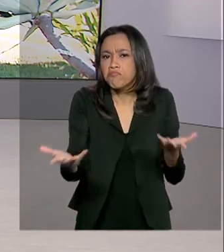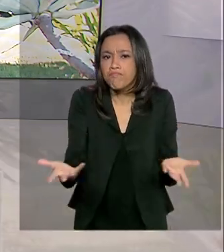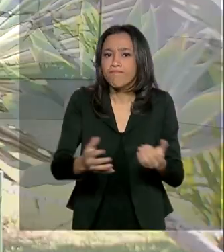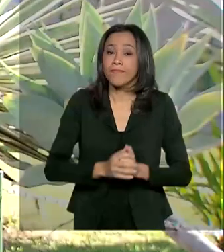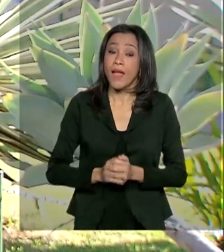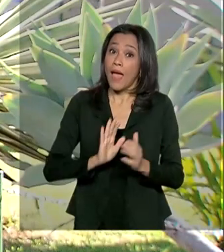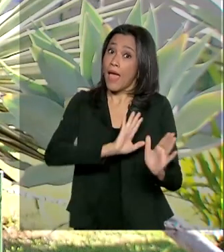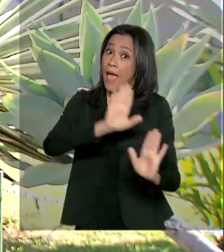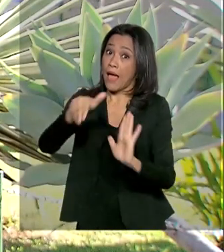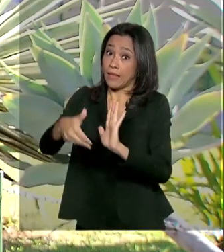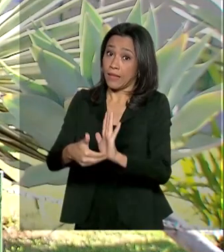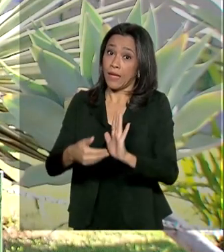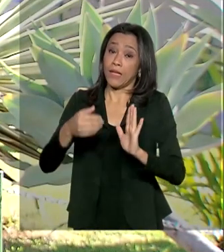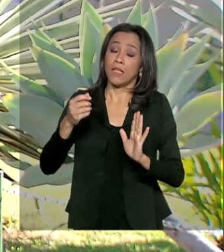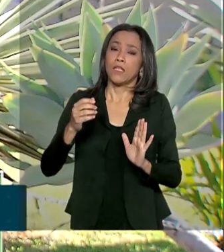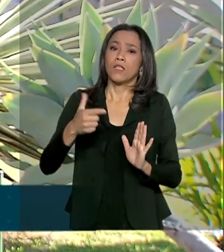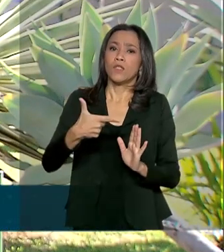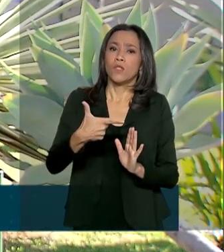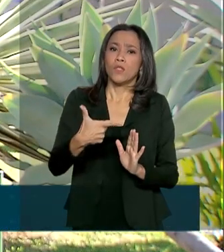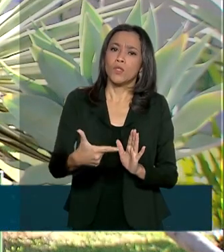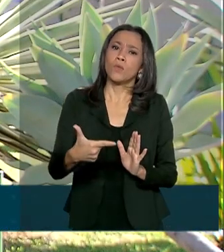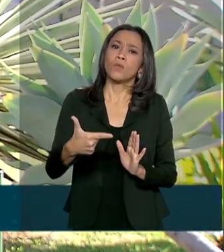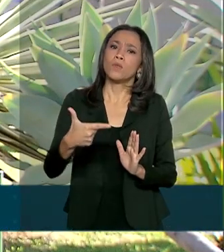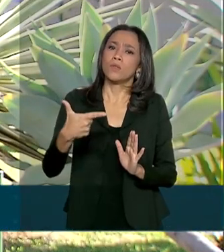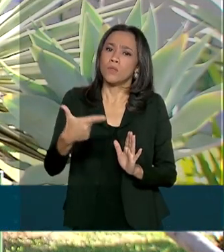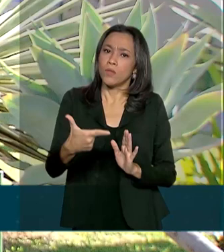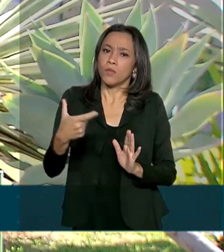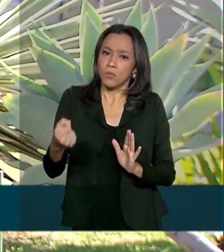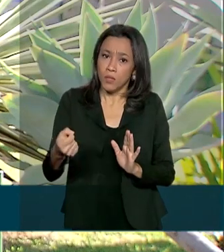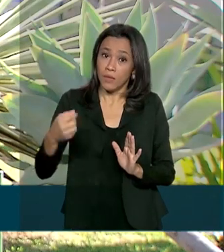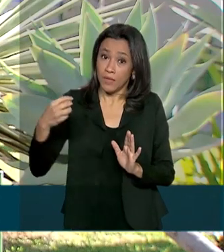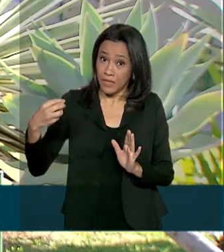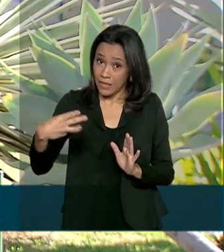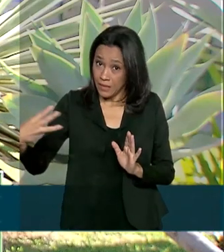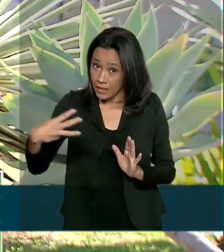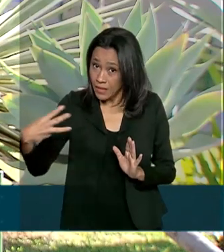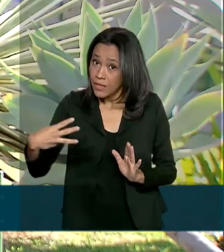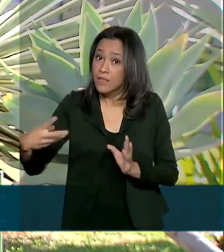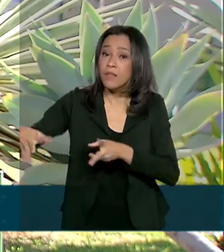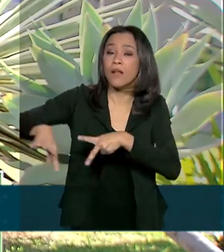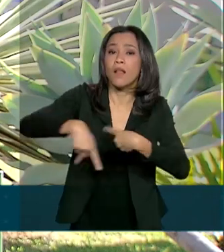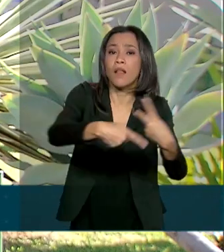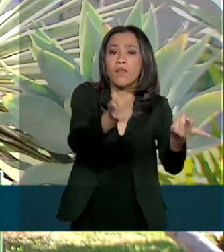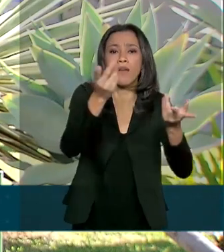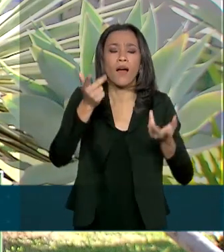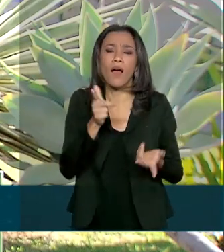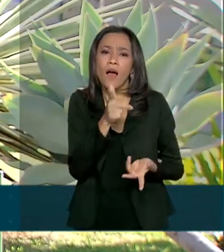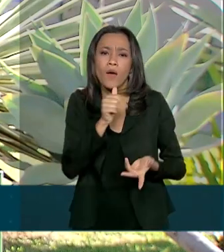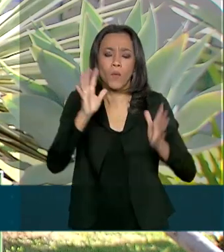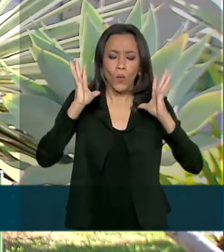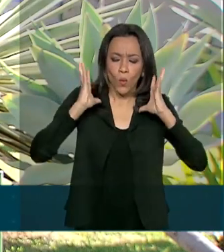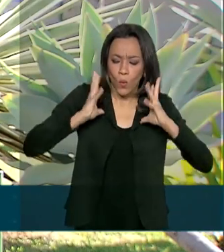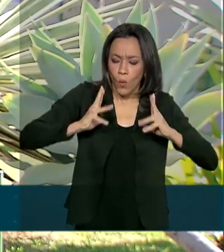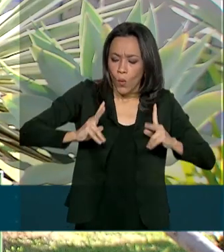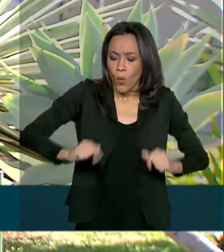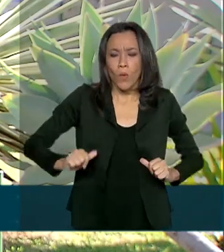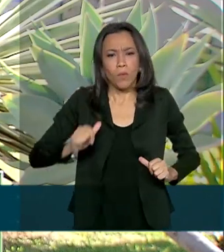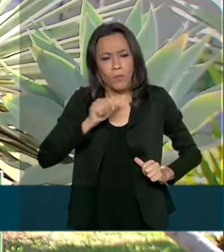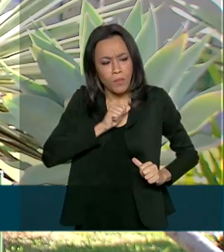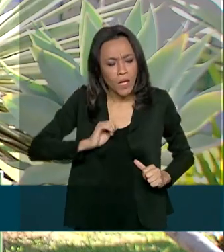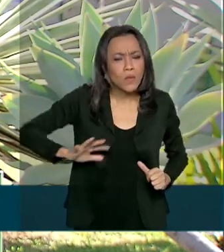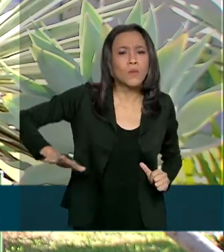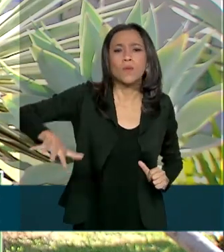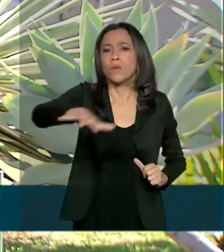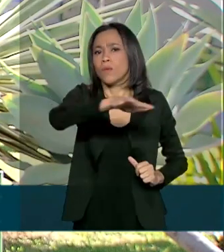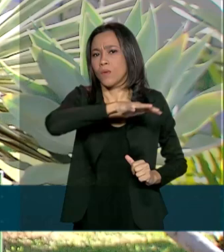até 2033 levar água potável para 99% da população do país e levar